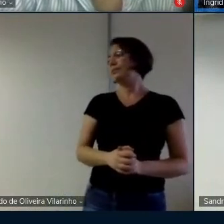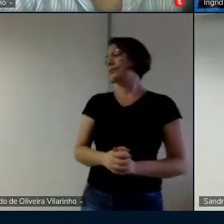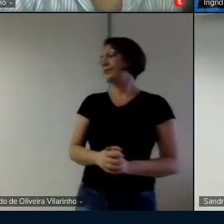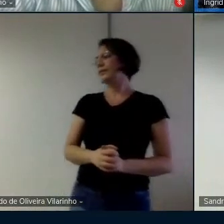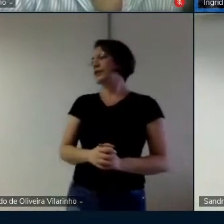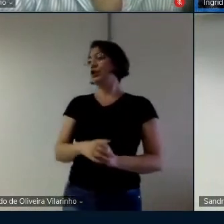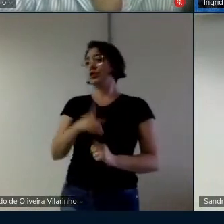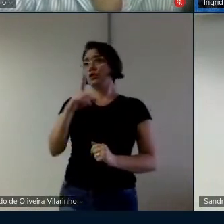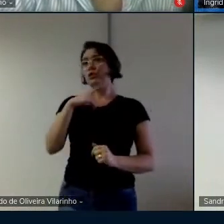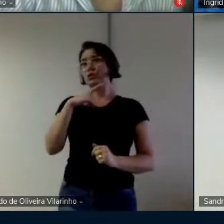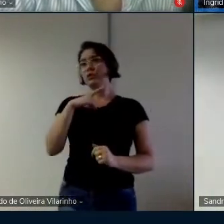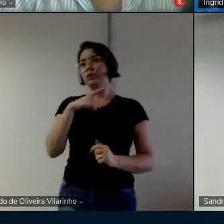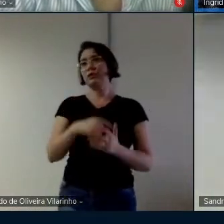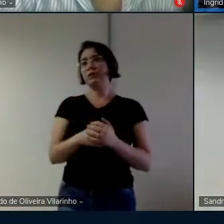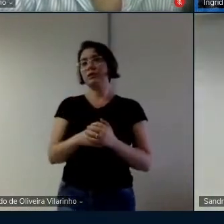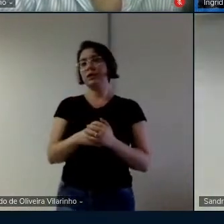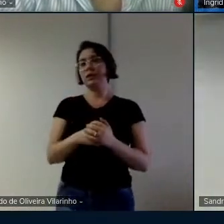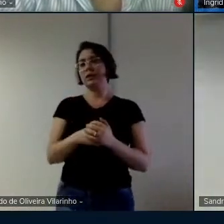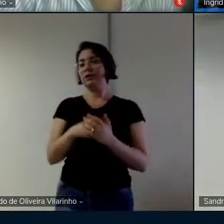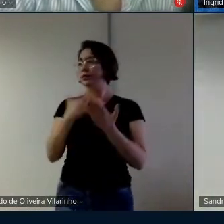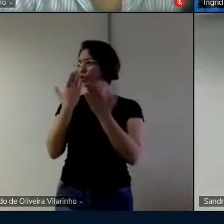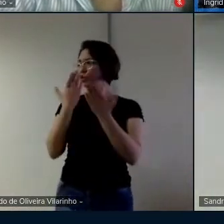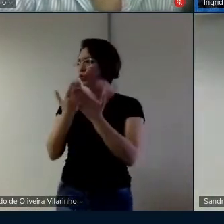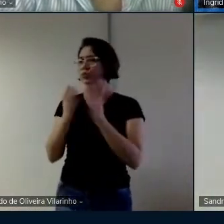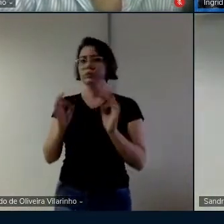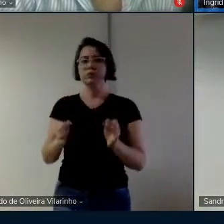você tem a questão de estudo né